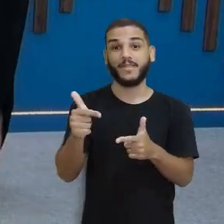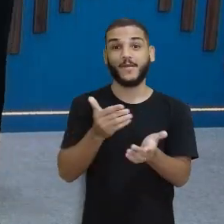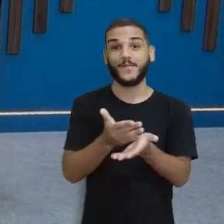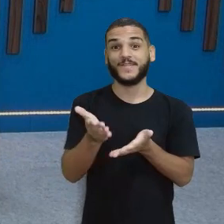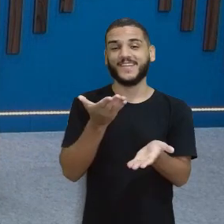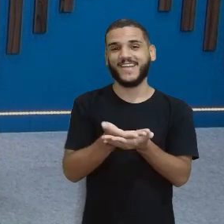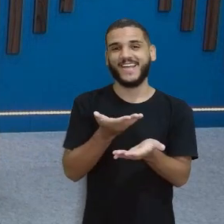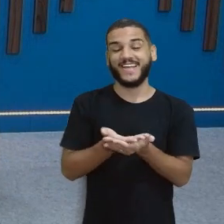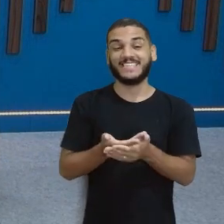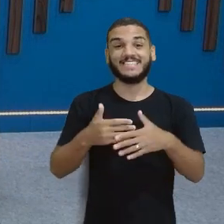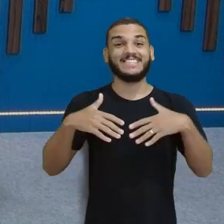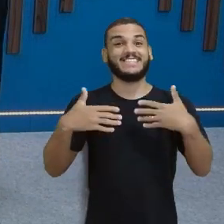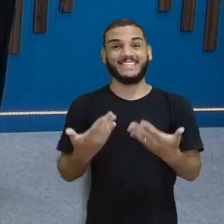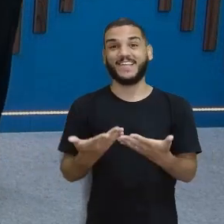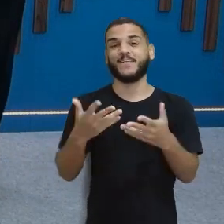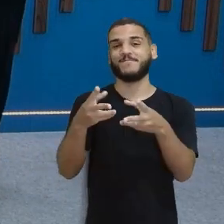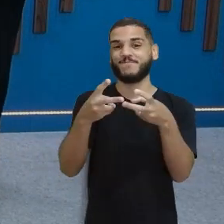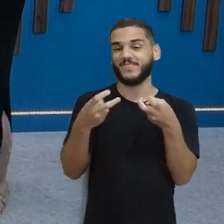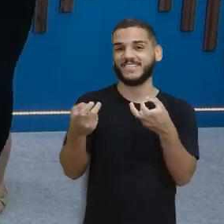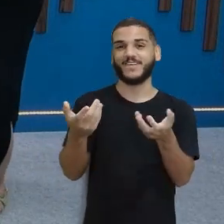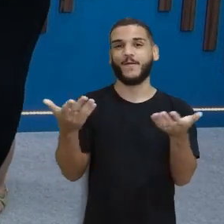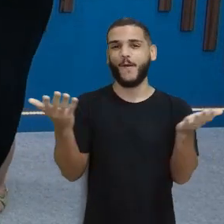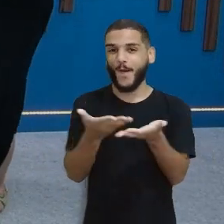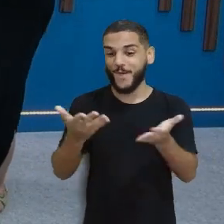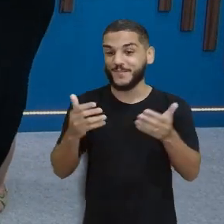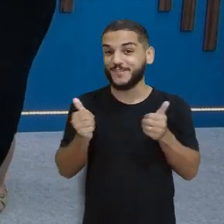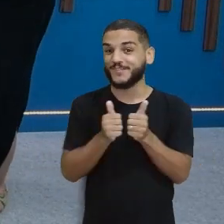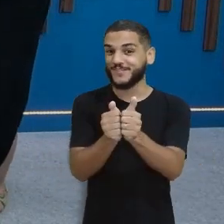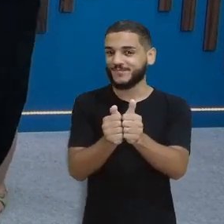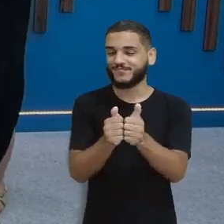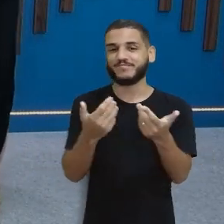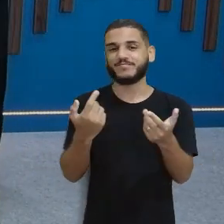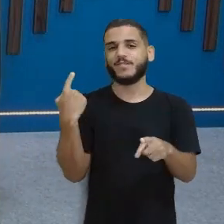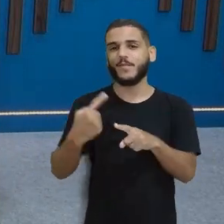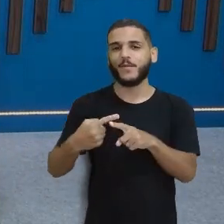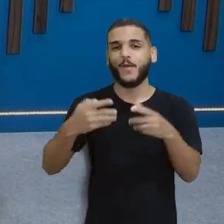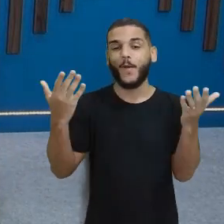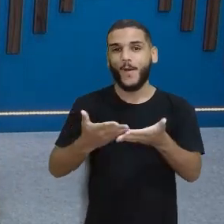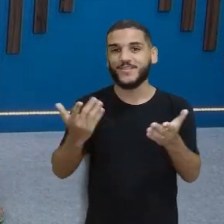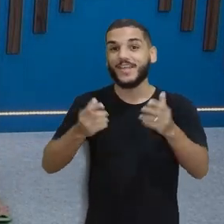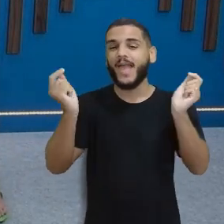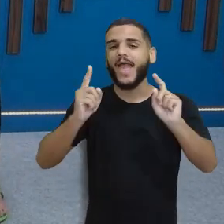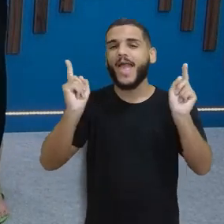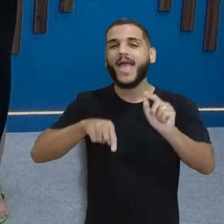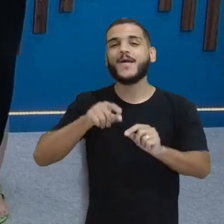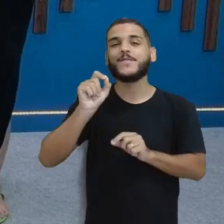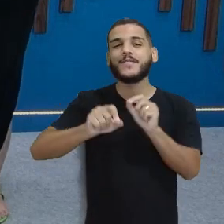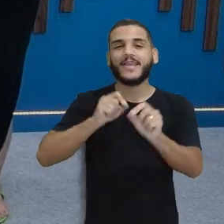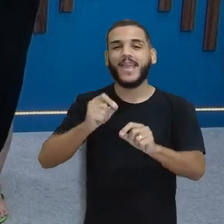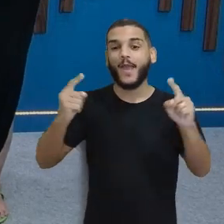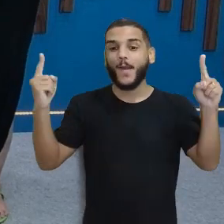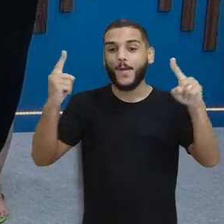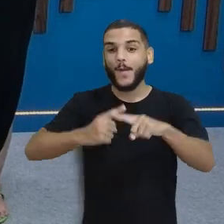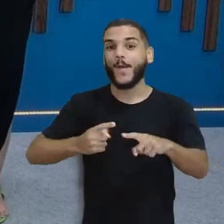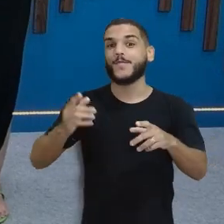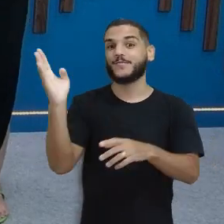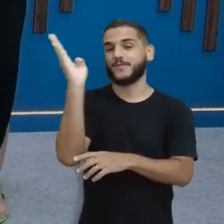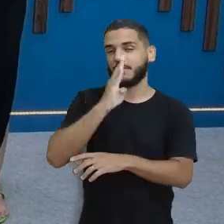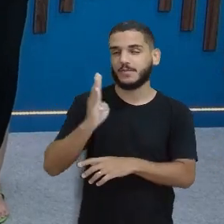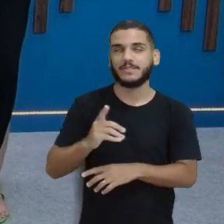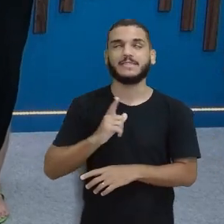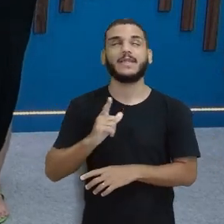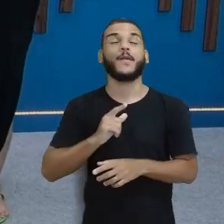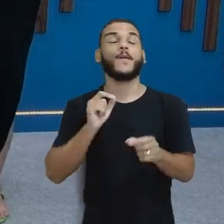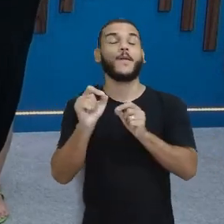aula, né? Olha aí, hoje estamos aqui, professora Josi, porque hoje tem jogo do Brasil! Nós estamos no clima da